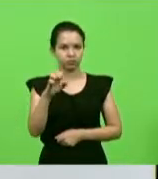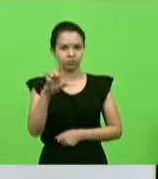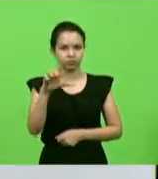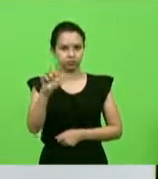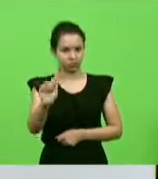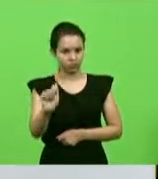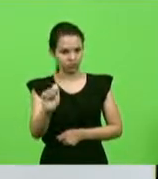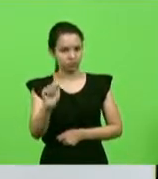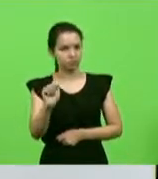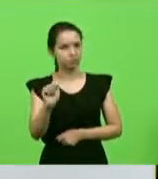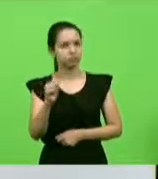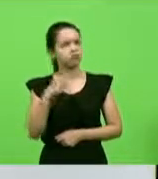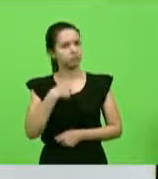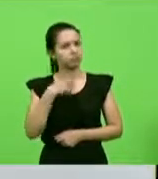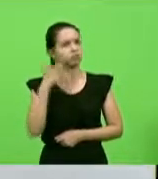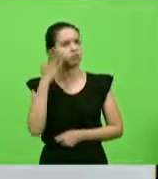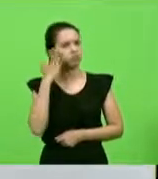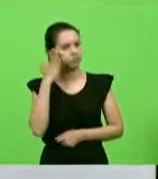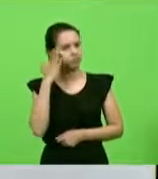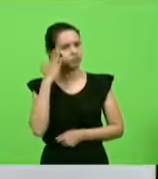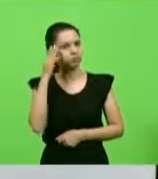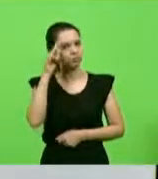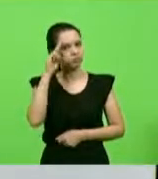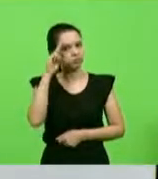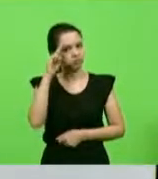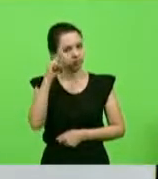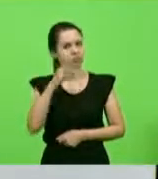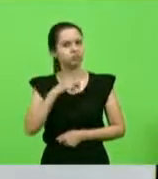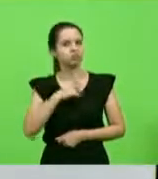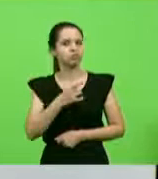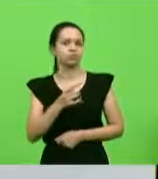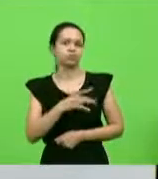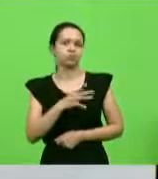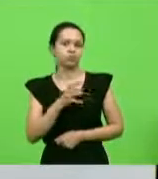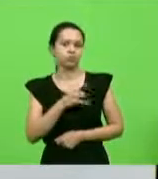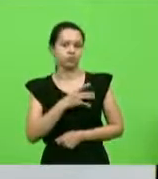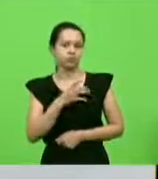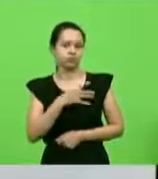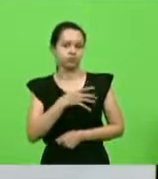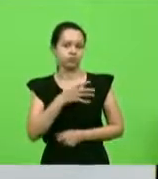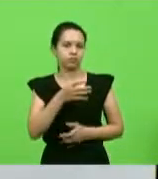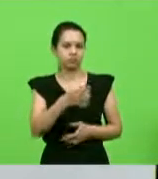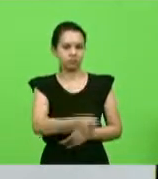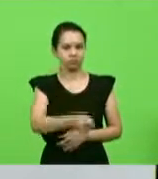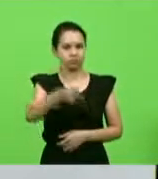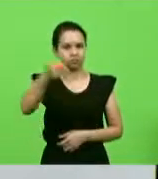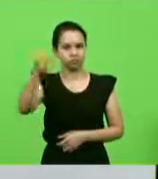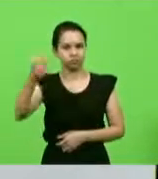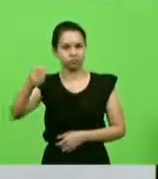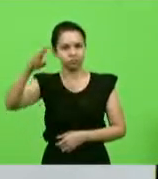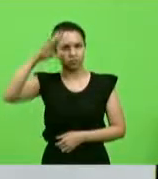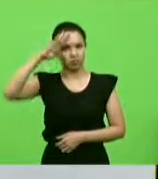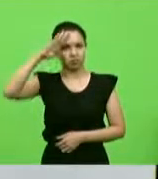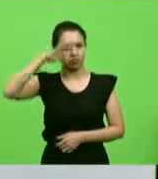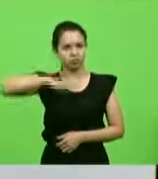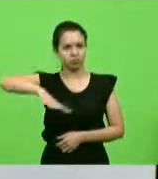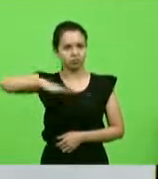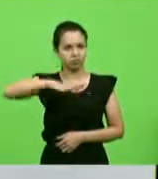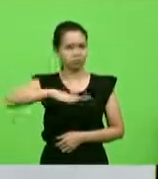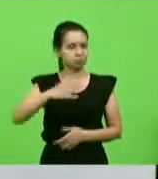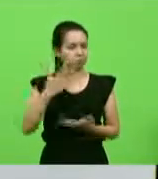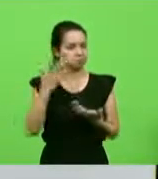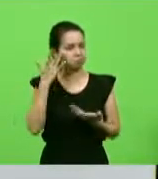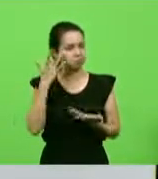eu sei que o governador Carlos Moisés tem medo de tirar o comandante-geral. Não sei porquê,